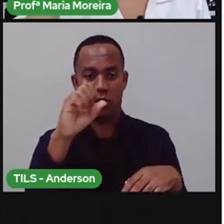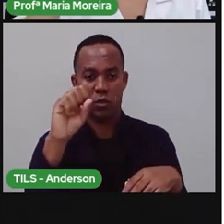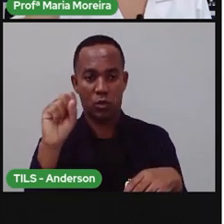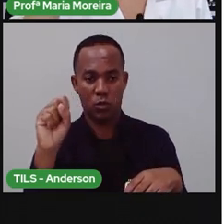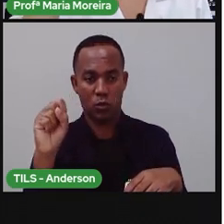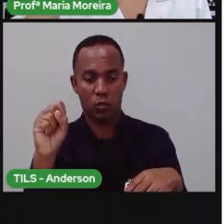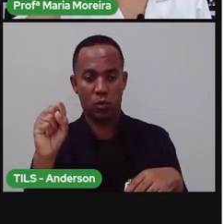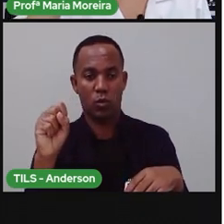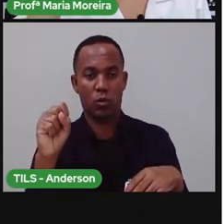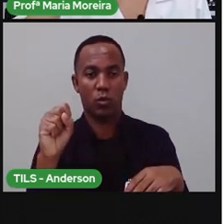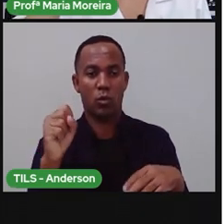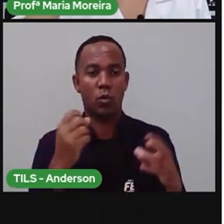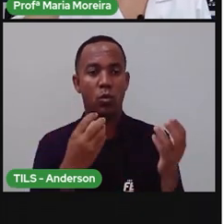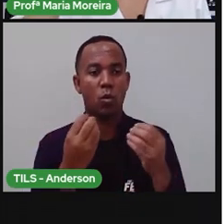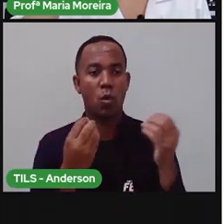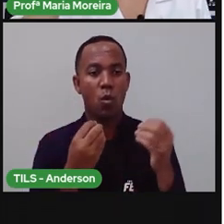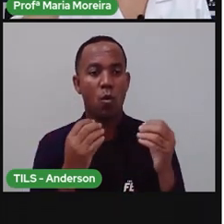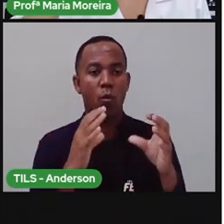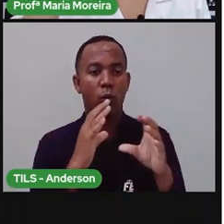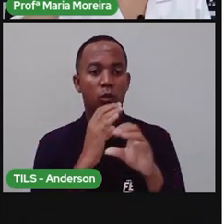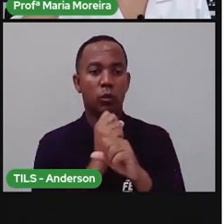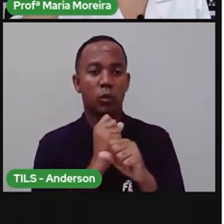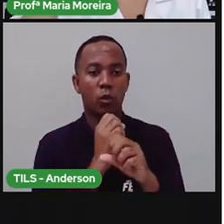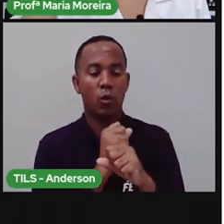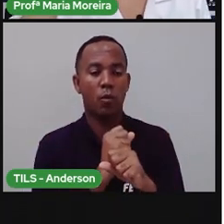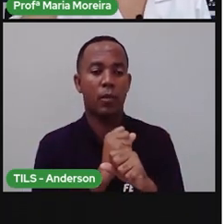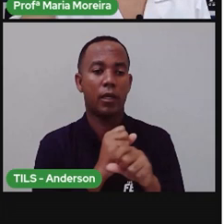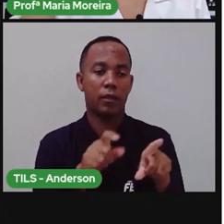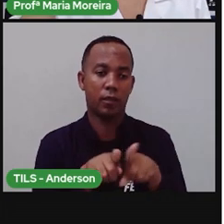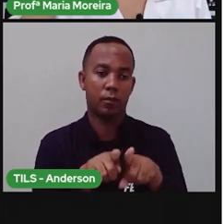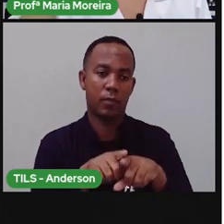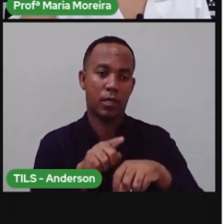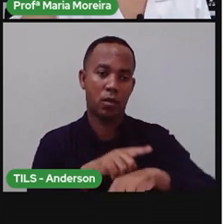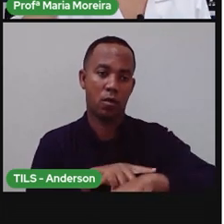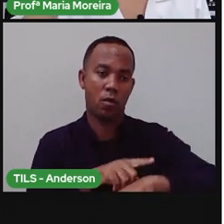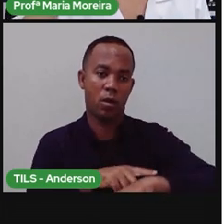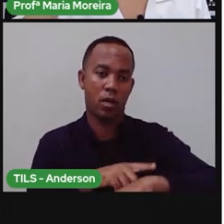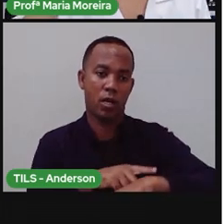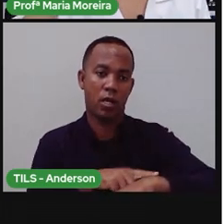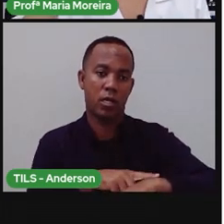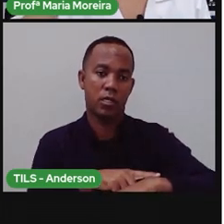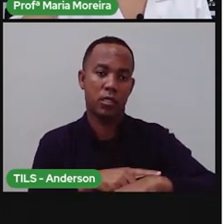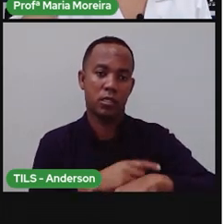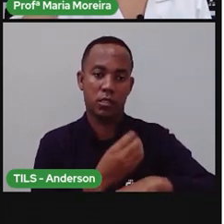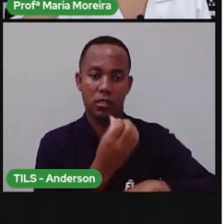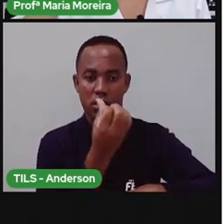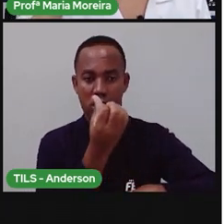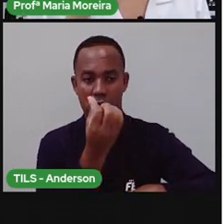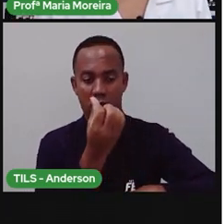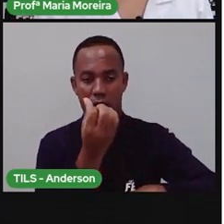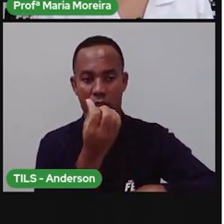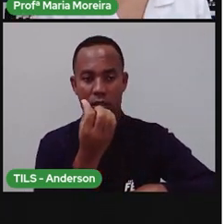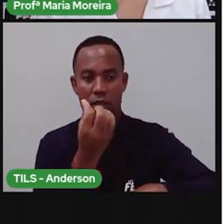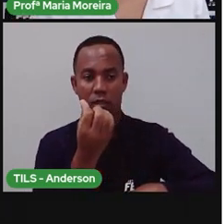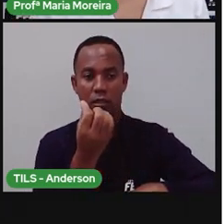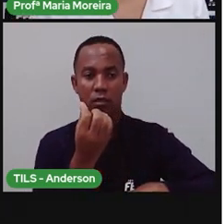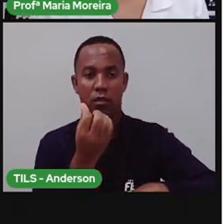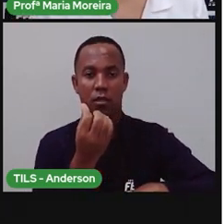Certo? E aí, a gente soma mais 3 horas, né? Que é o quarto ano. Que dá o quê?